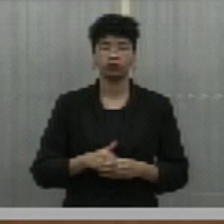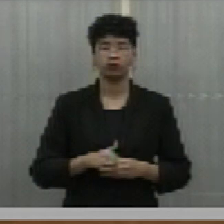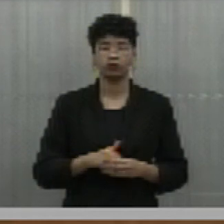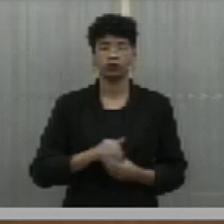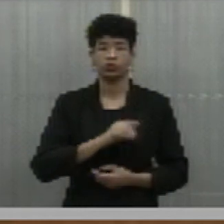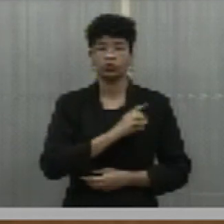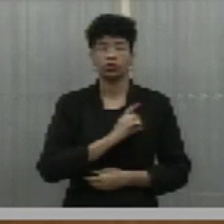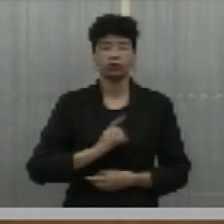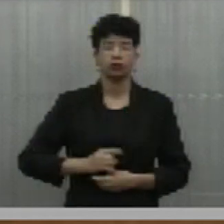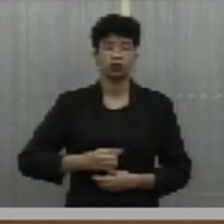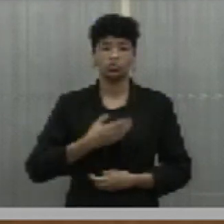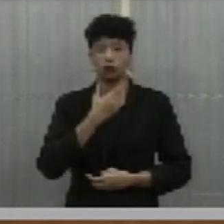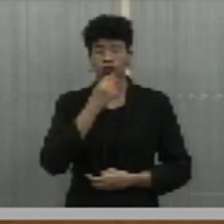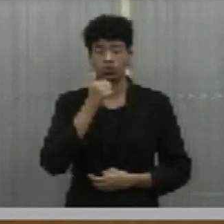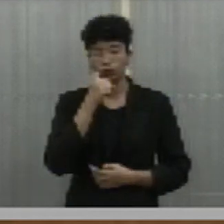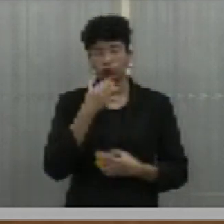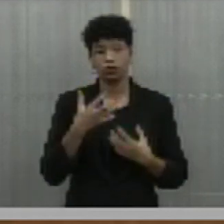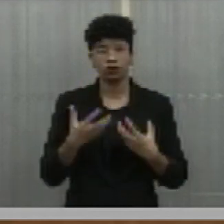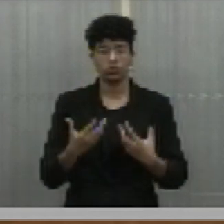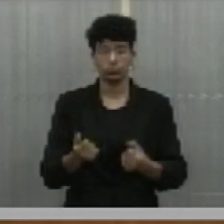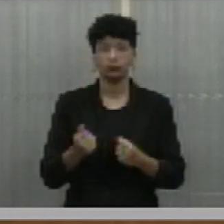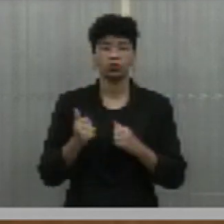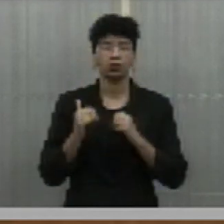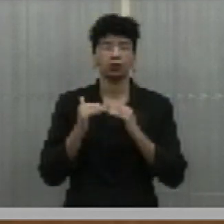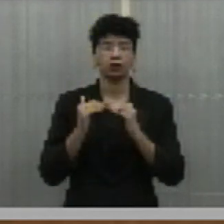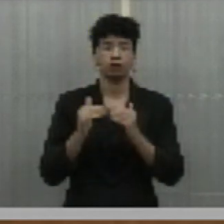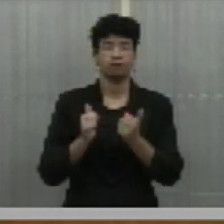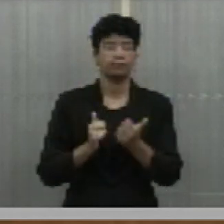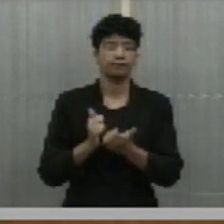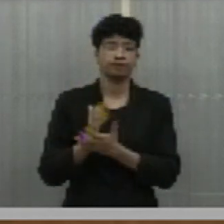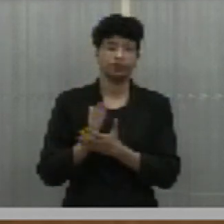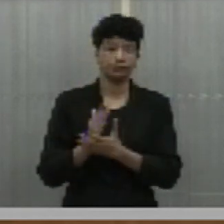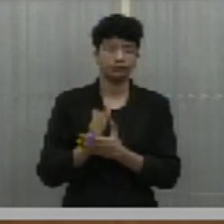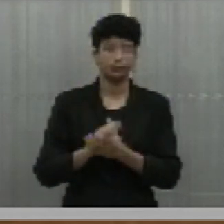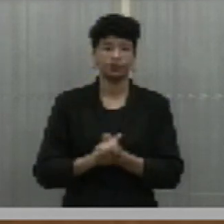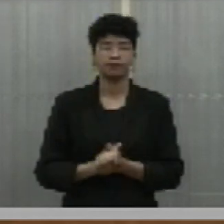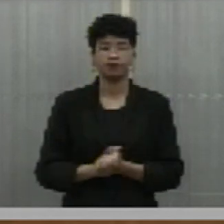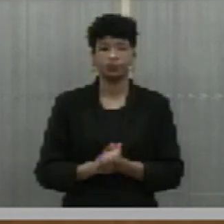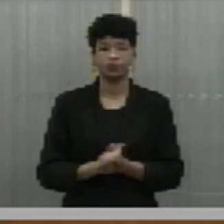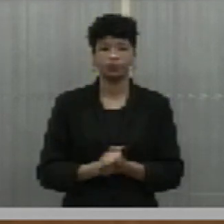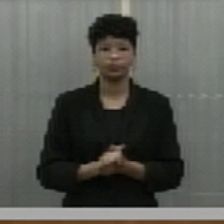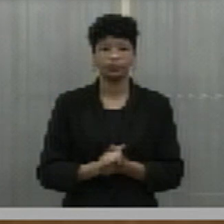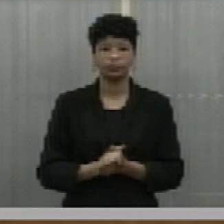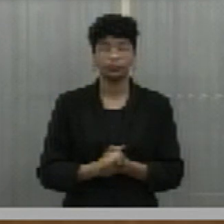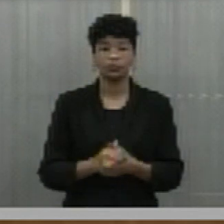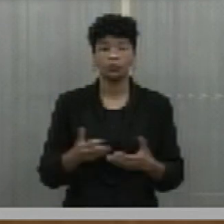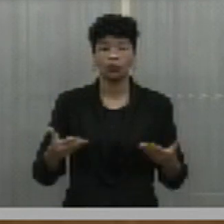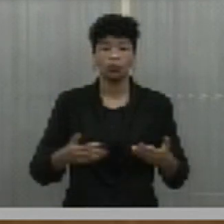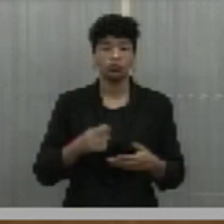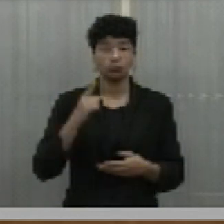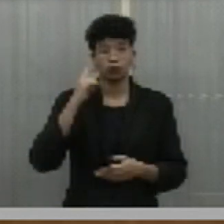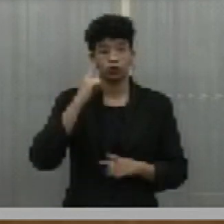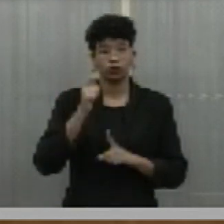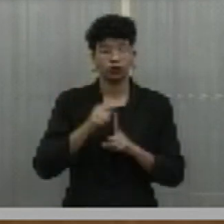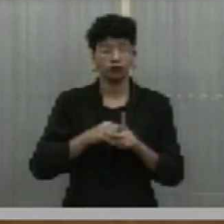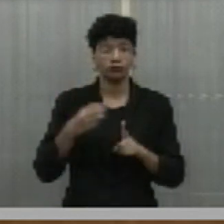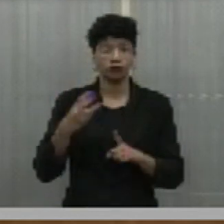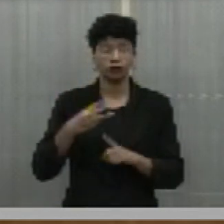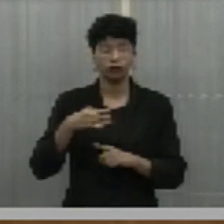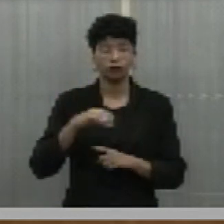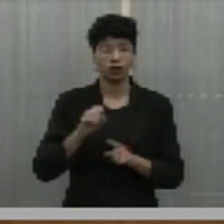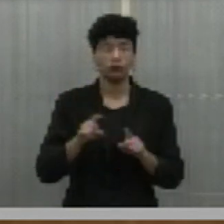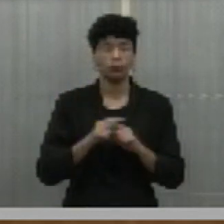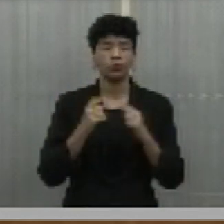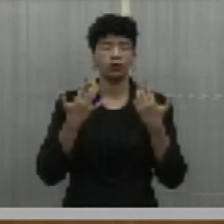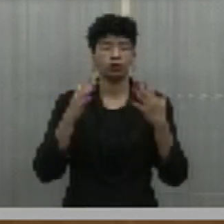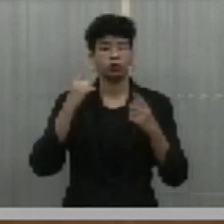deputadas e deputados que aprovam, permaneçam como estão. Aprovado. Hoje, dia 3 de maio, celebramos também